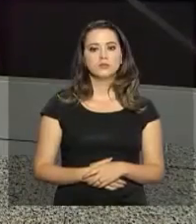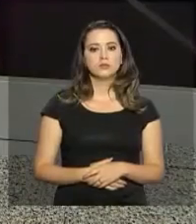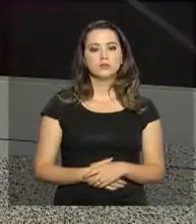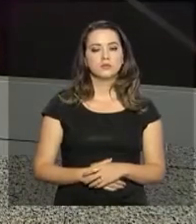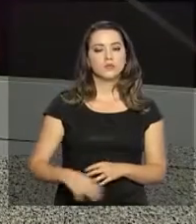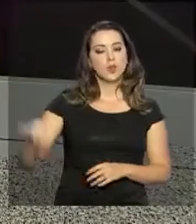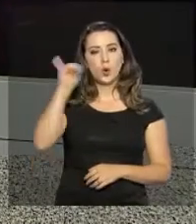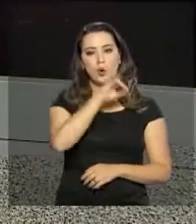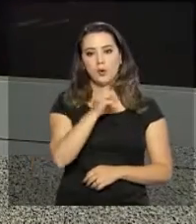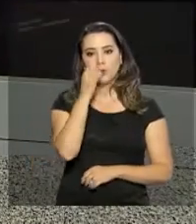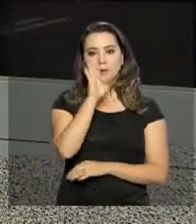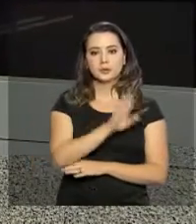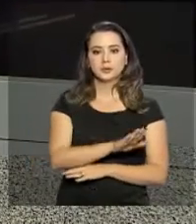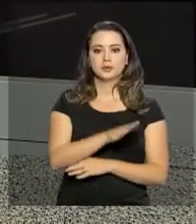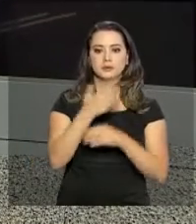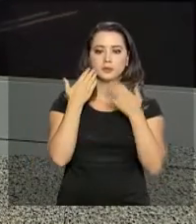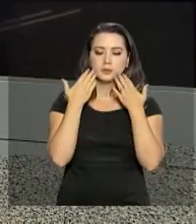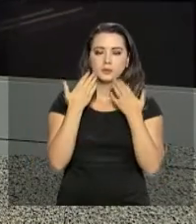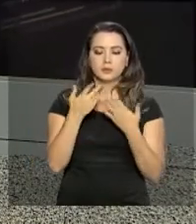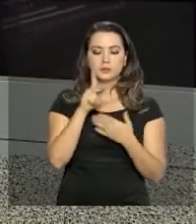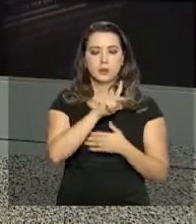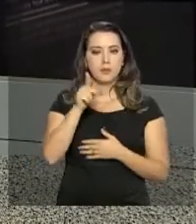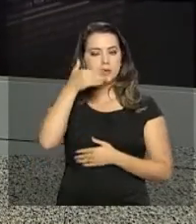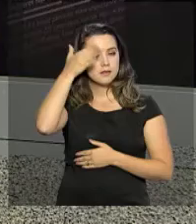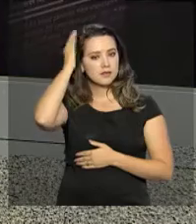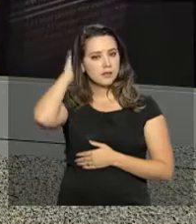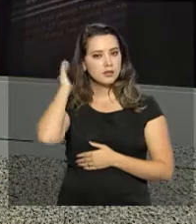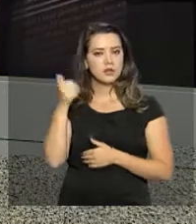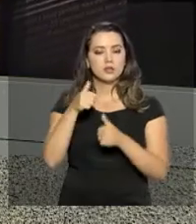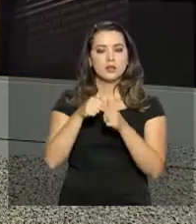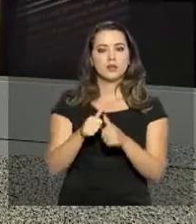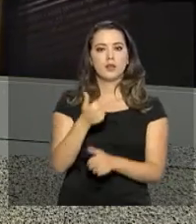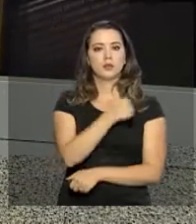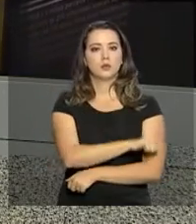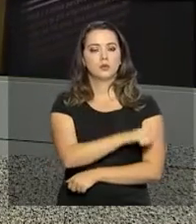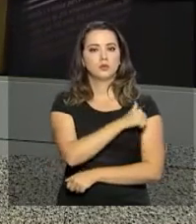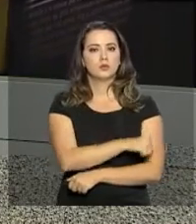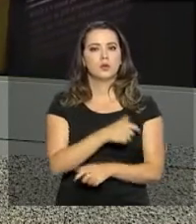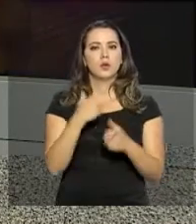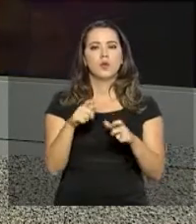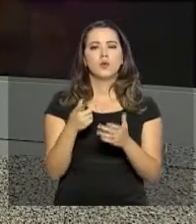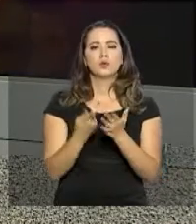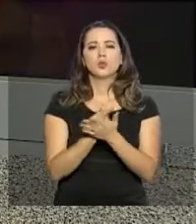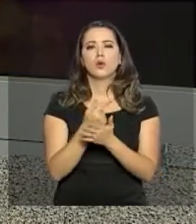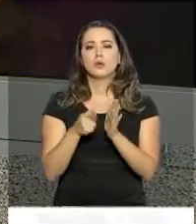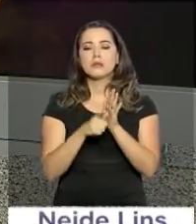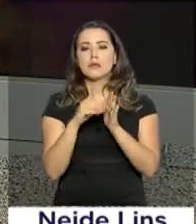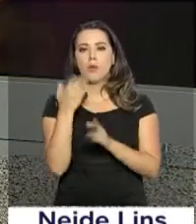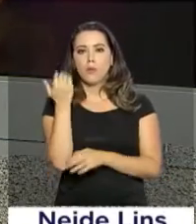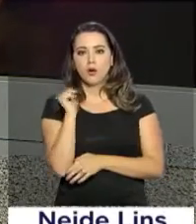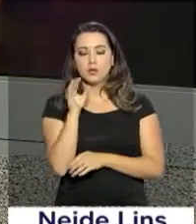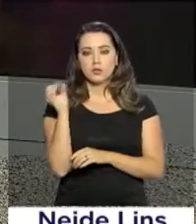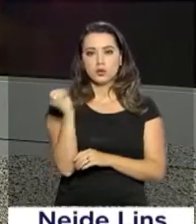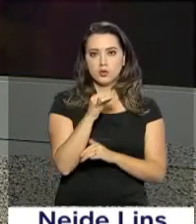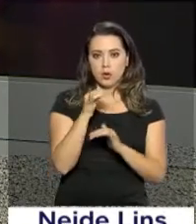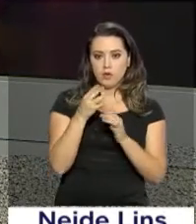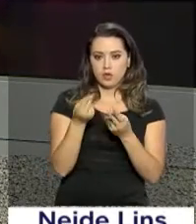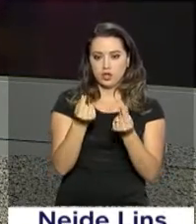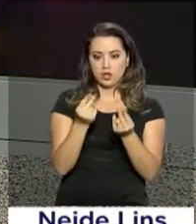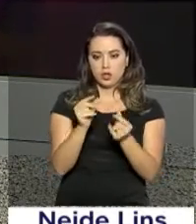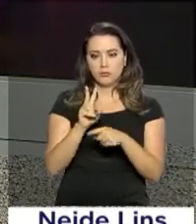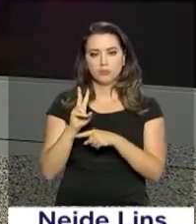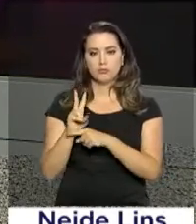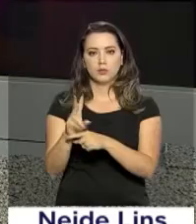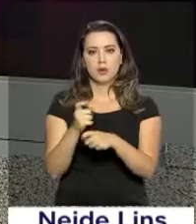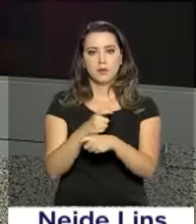Olá, boa tarde. O presidente Michel Temer está no Rio de Janeiro, onde há pouco anunciou novas linhas de financiamento